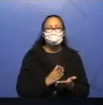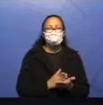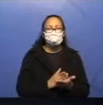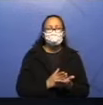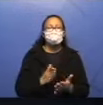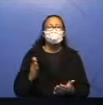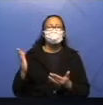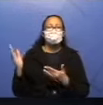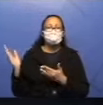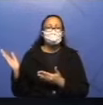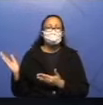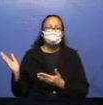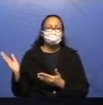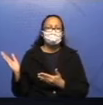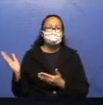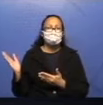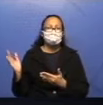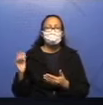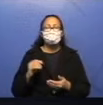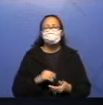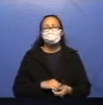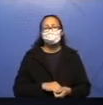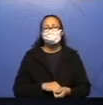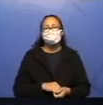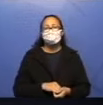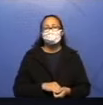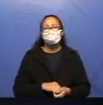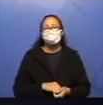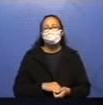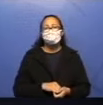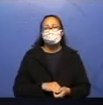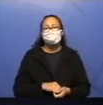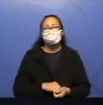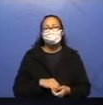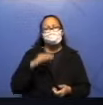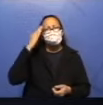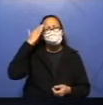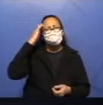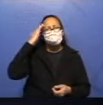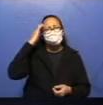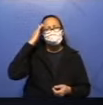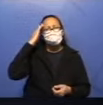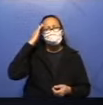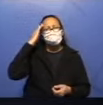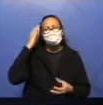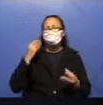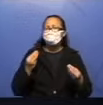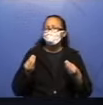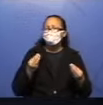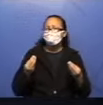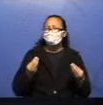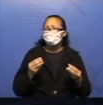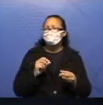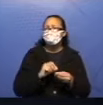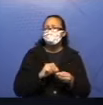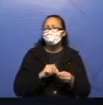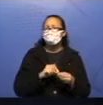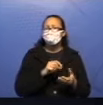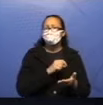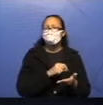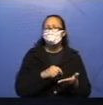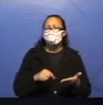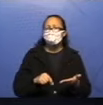51 e 52. 66 e 67, tá? Para entender os passos sobre como produzir um texto.